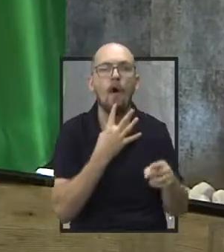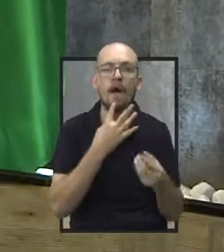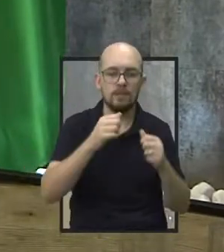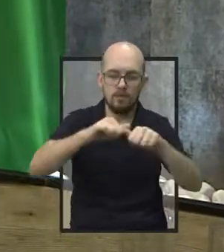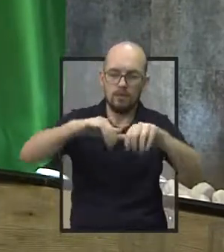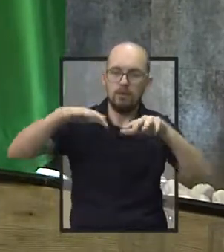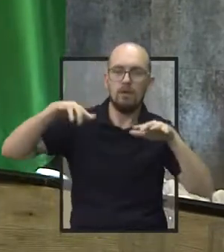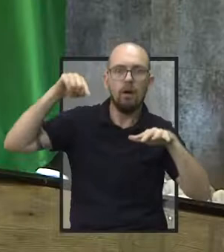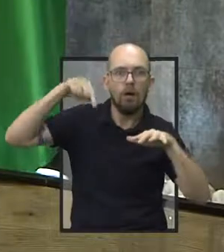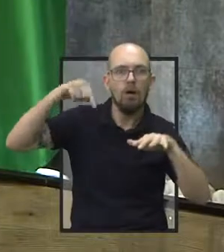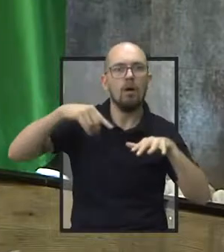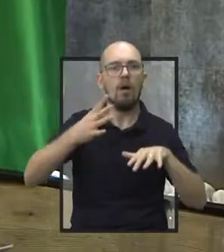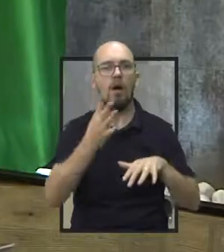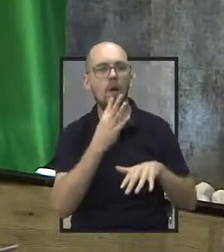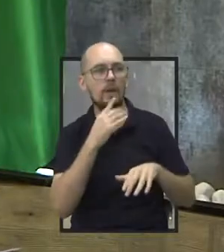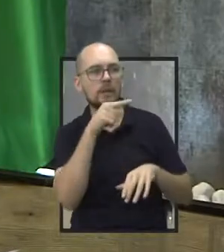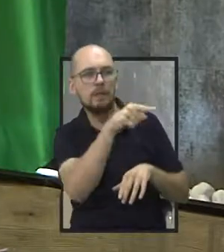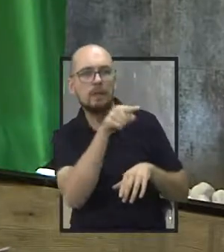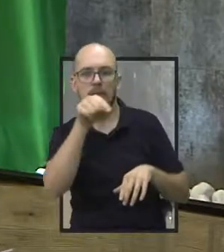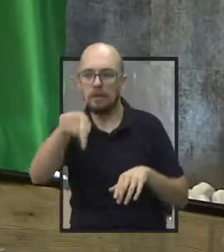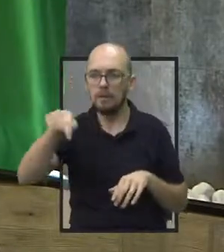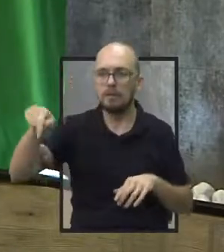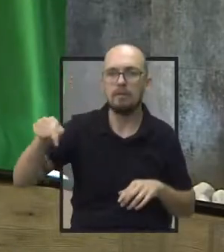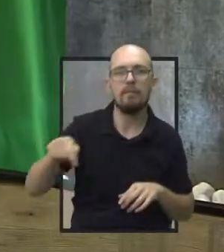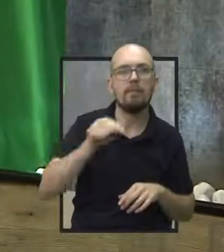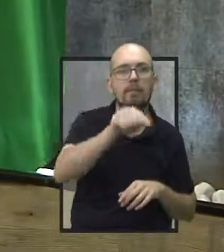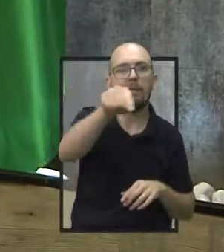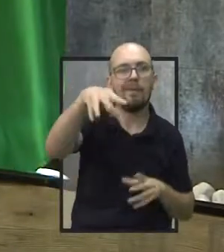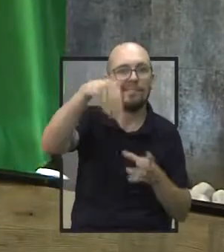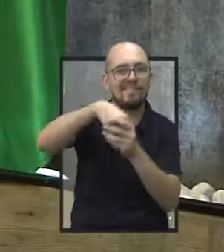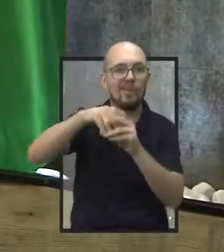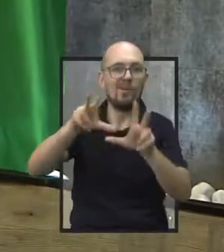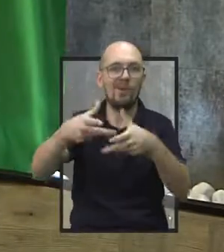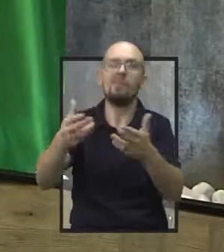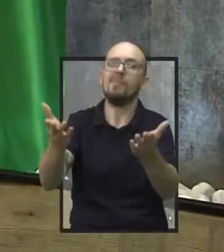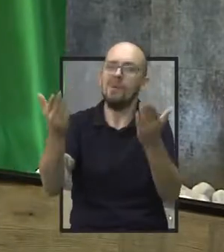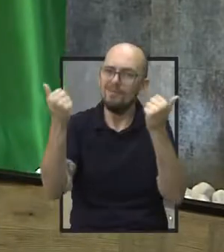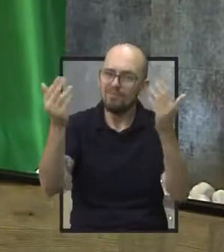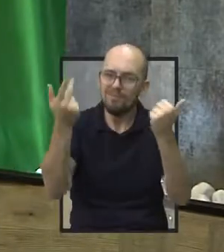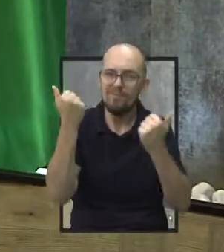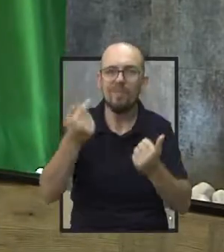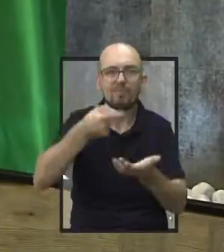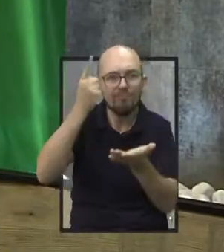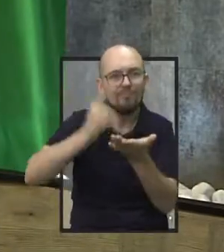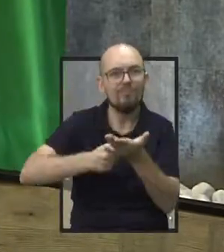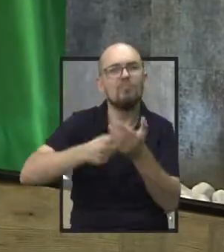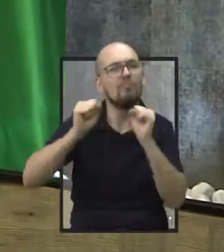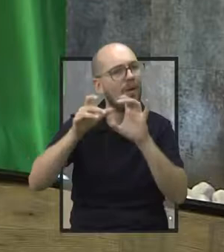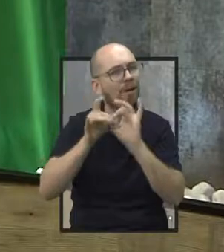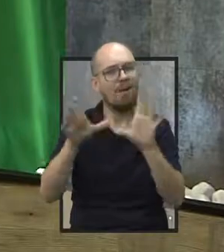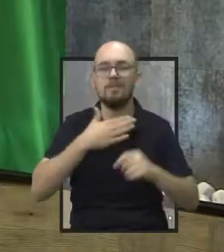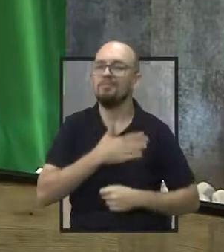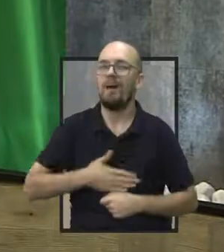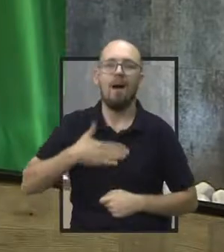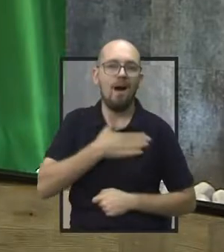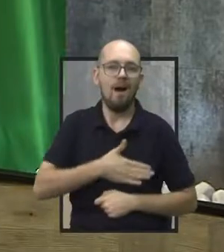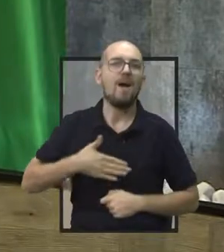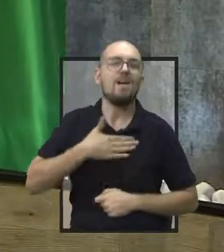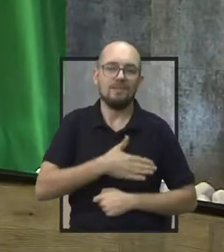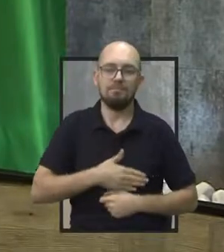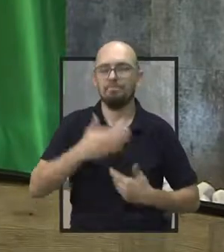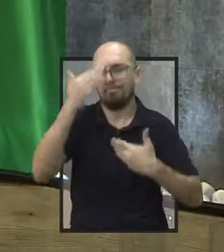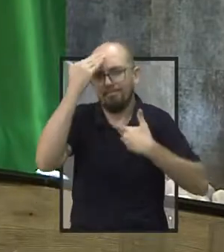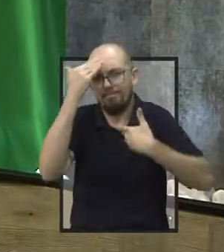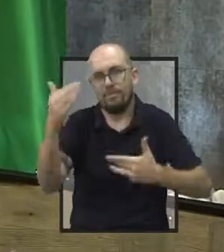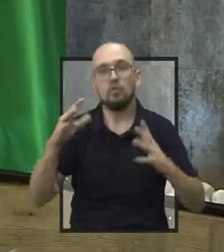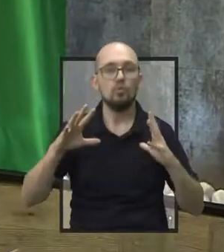conhecer as nossas instalações aqui de dentro, como funciona a Câmara, sempre é um prazer recebê-los.